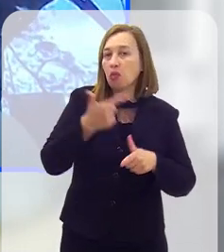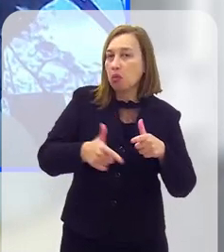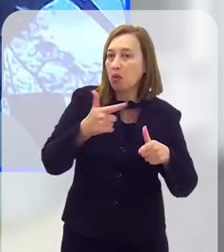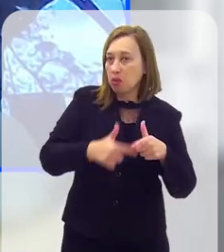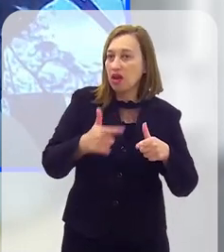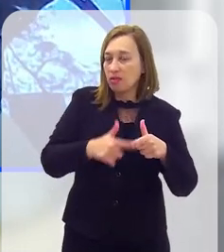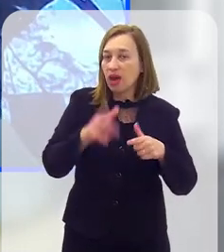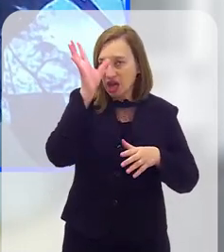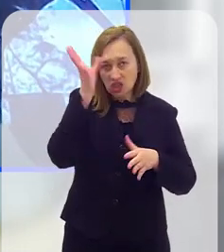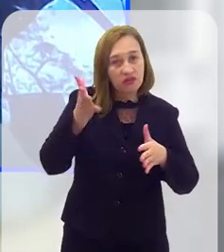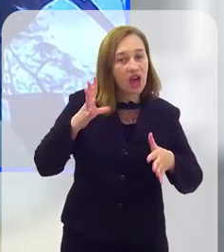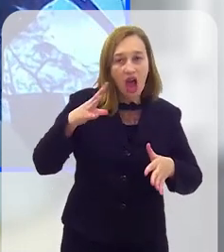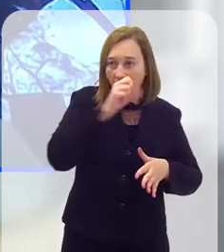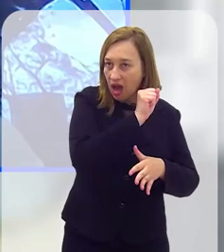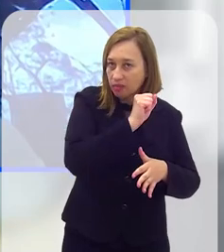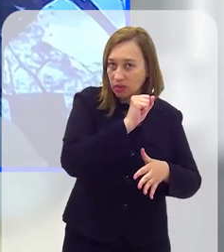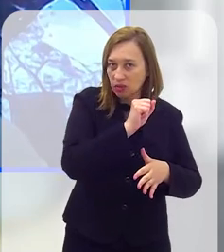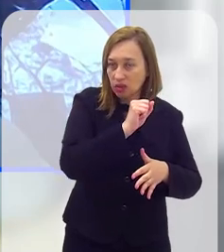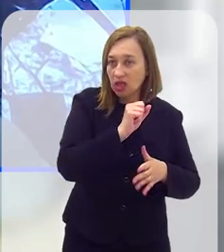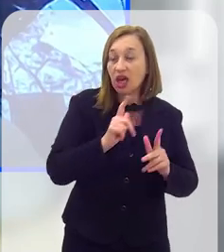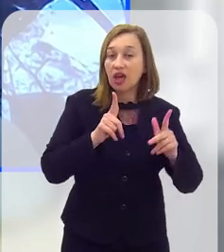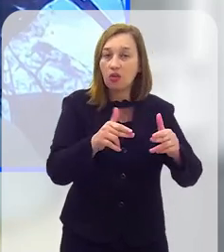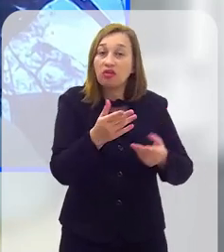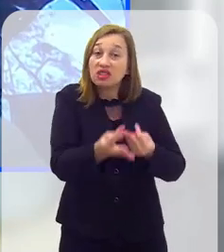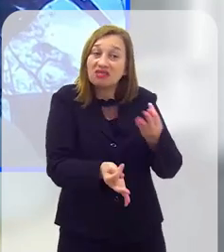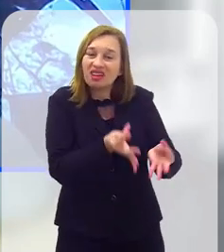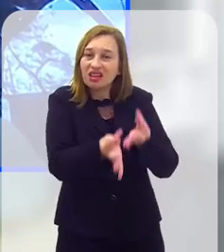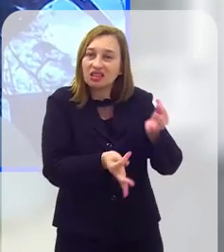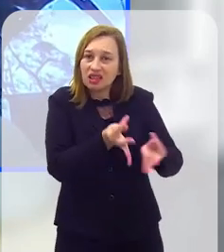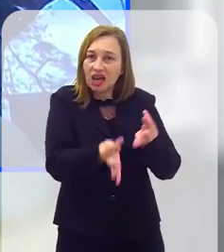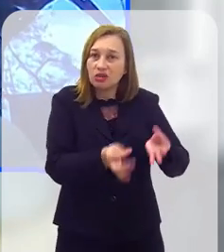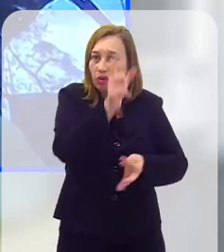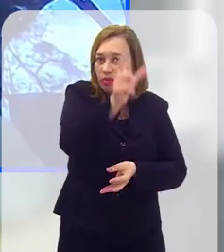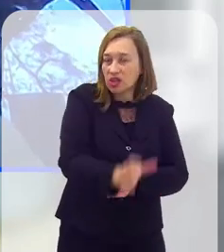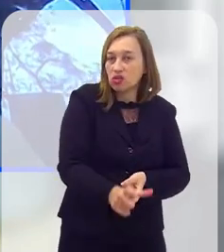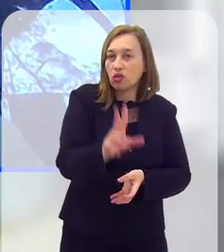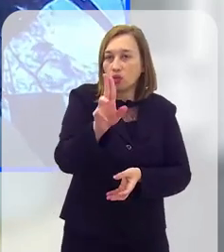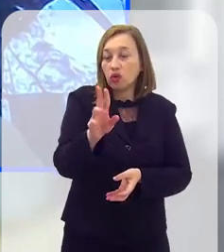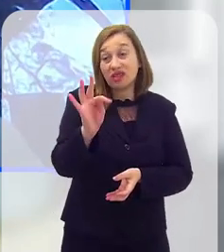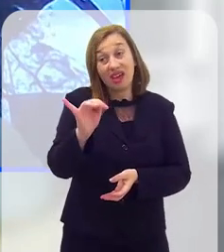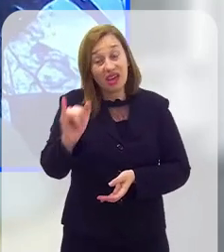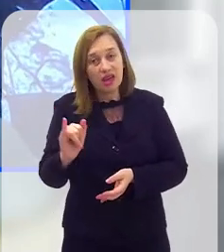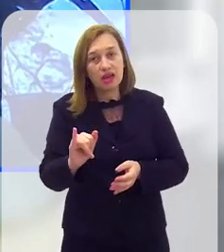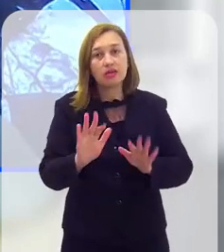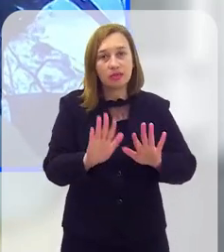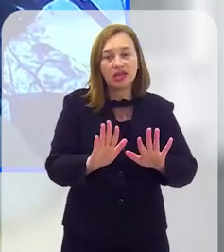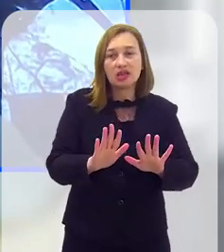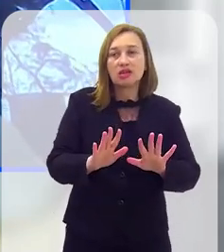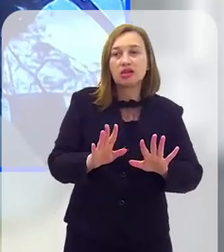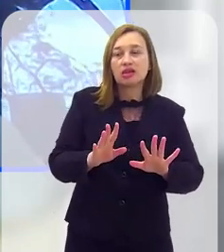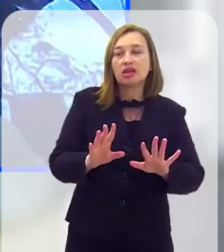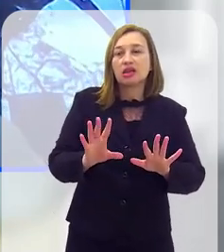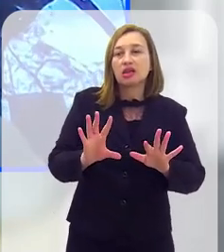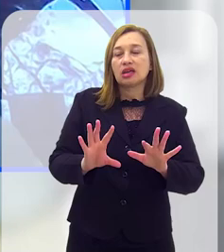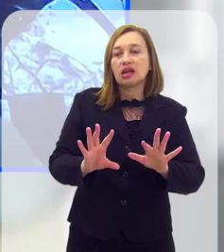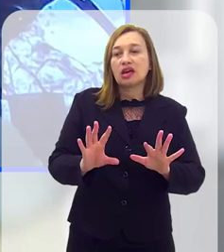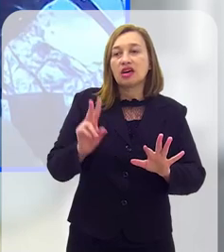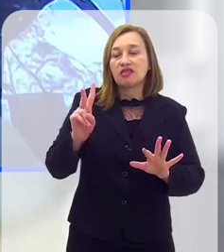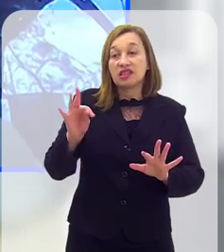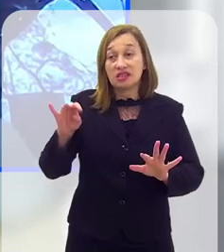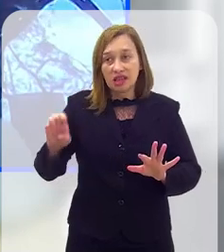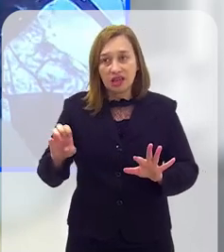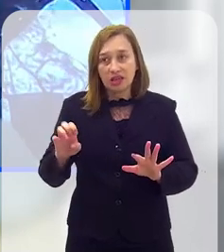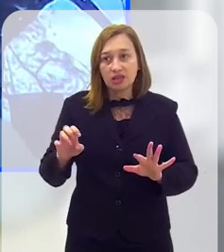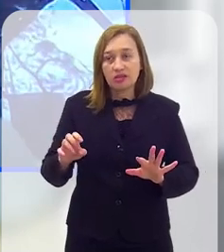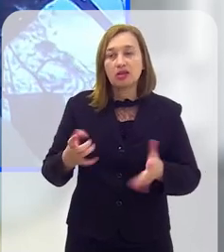econômico para resolver o problema, estancar o problema logo de cara, como se fosse um tratamento de UTI. Entretanto, aí você vai me